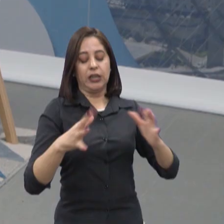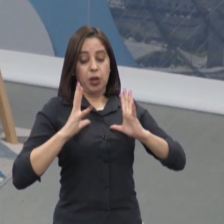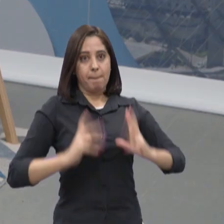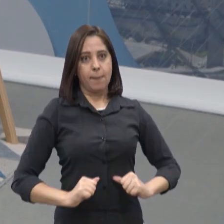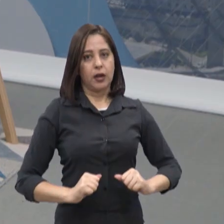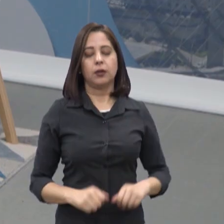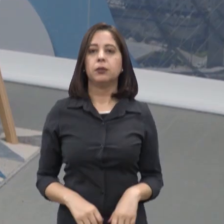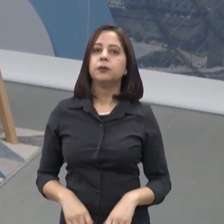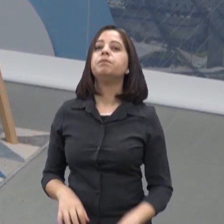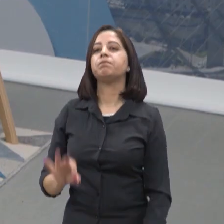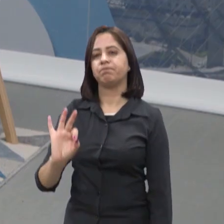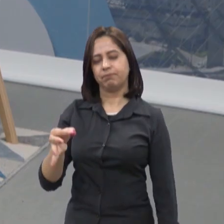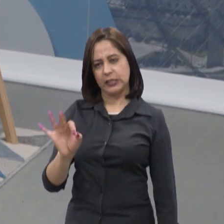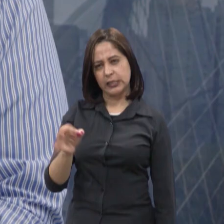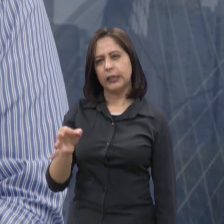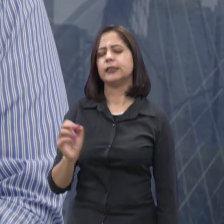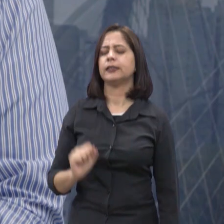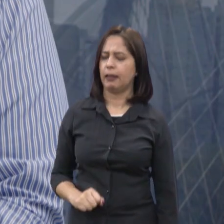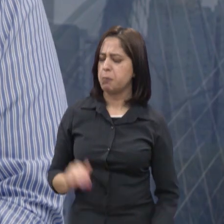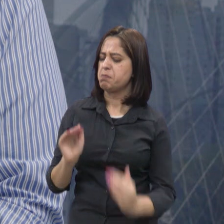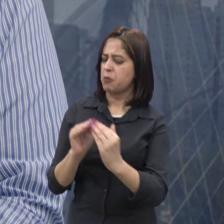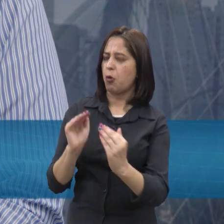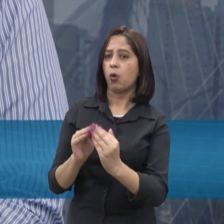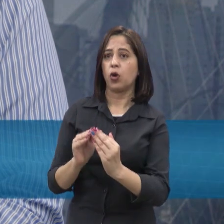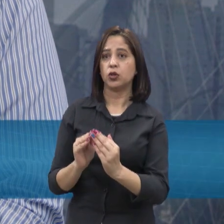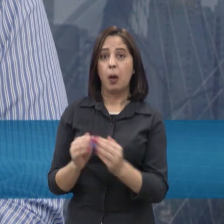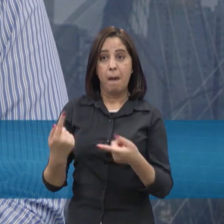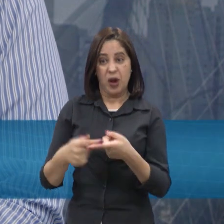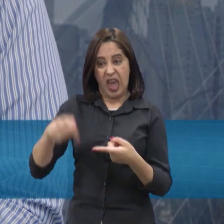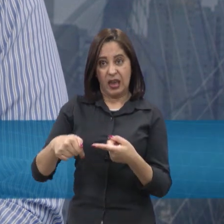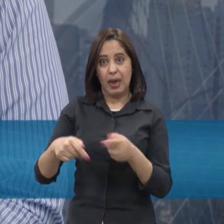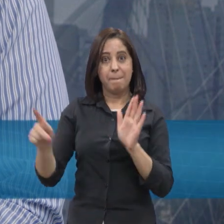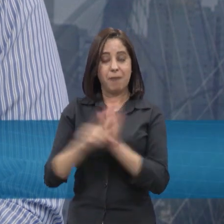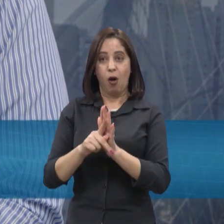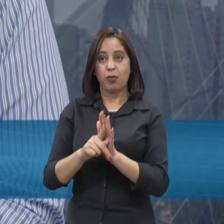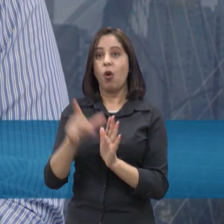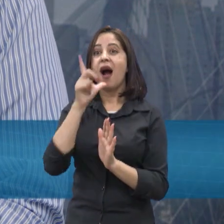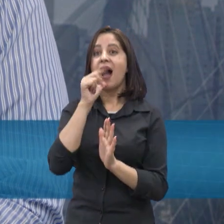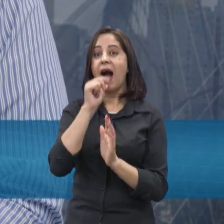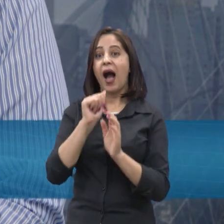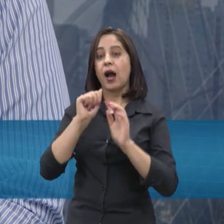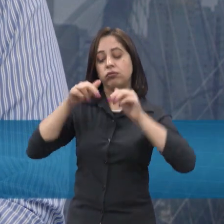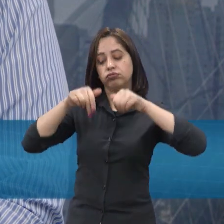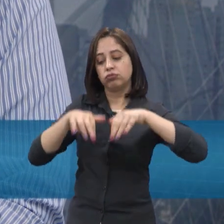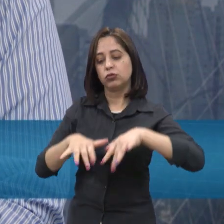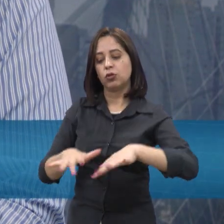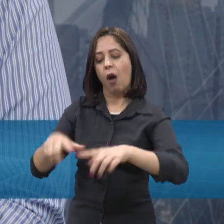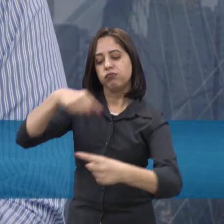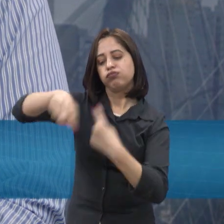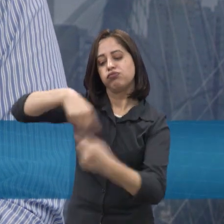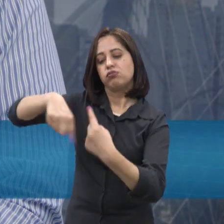Com certeza, principalmente quando a gente fala de hidrelétricas, né, a gente tem esses recursos e abundâncias, rios,